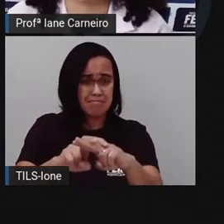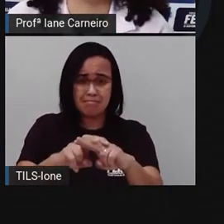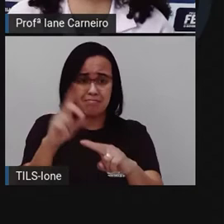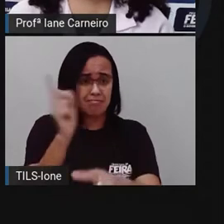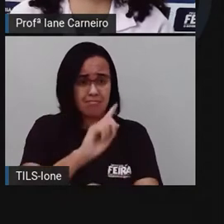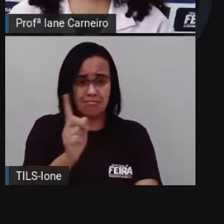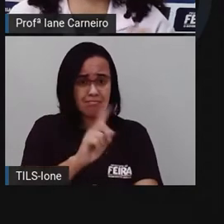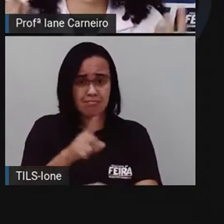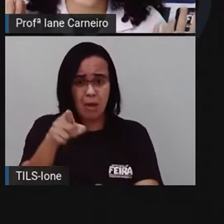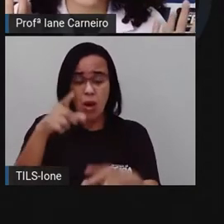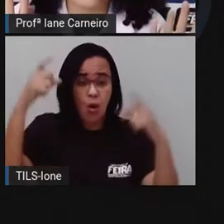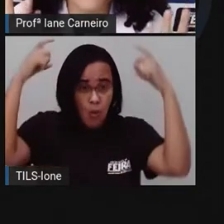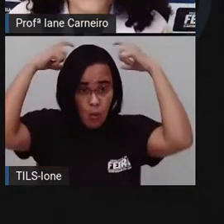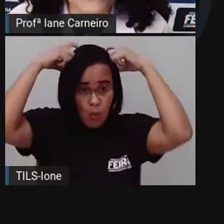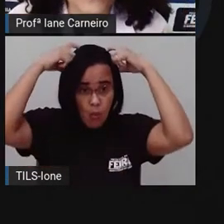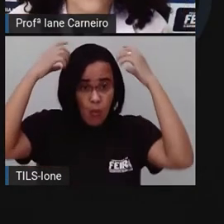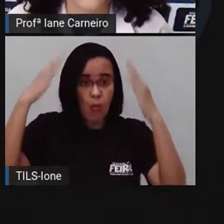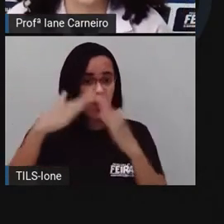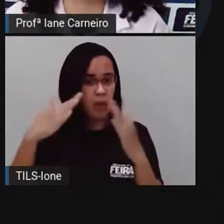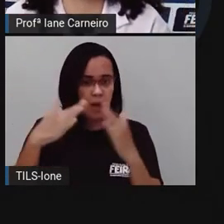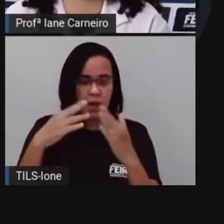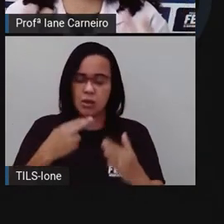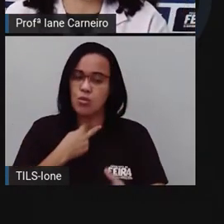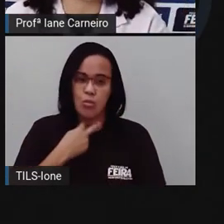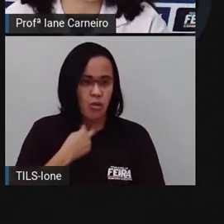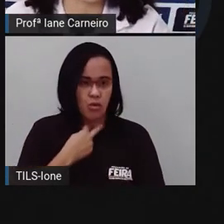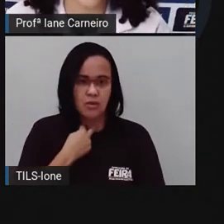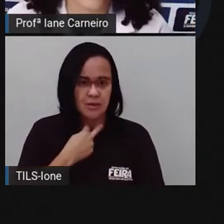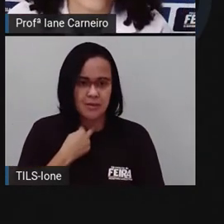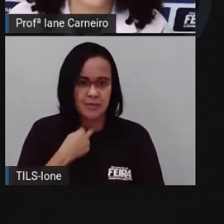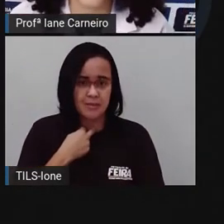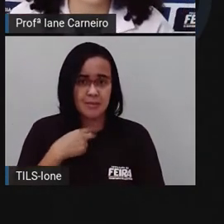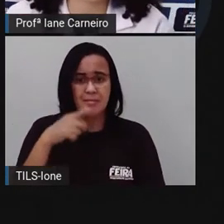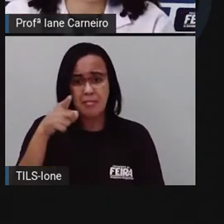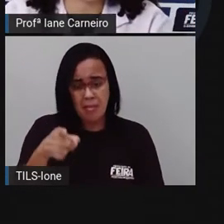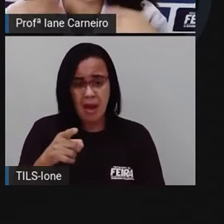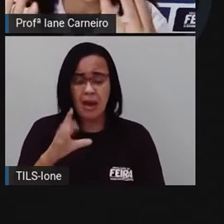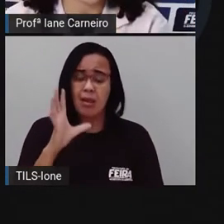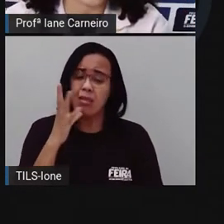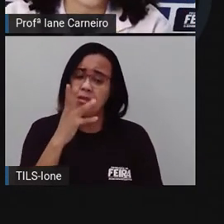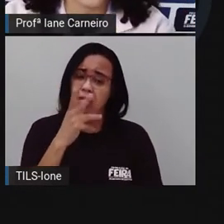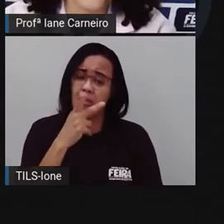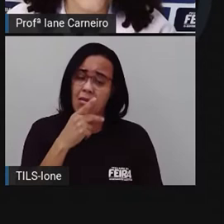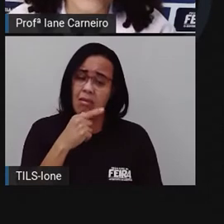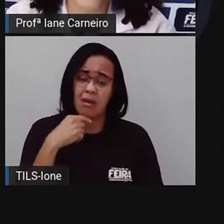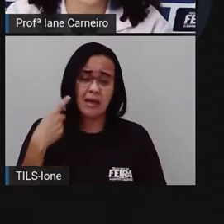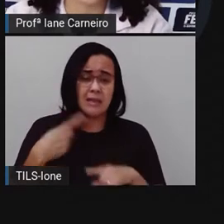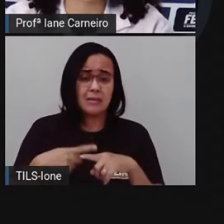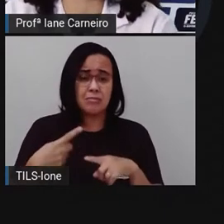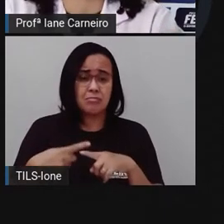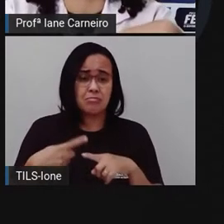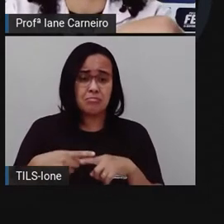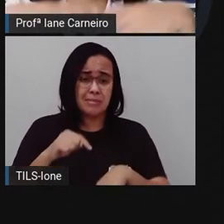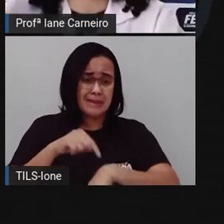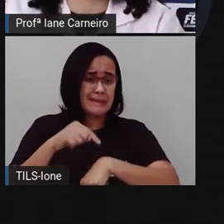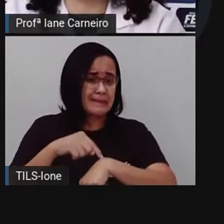casa, né? Então, eles ficaram muito tempo presos em um local. E aí, se você colocar esse urso lá na